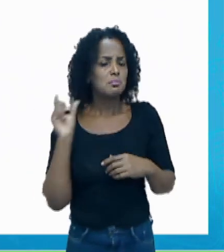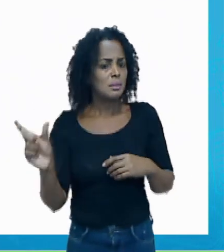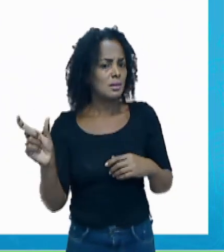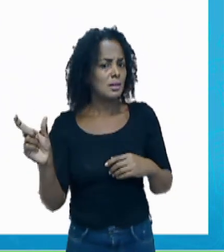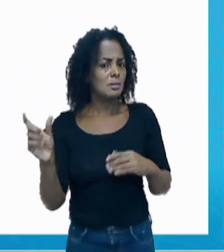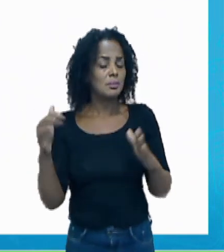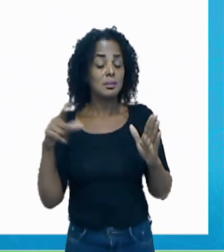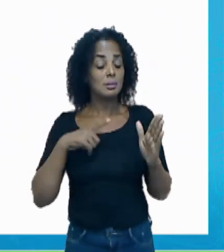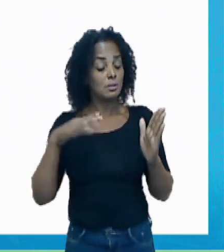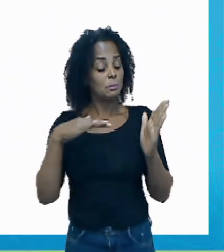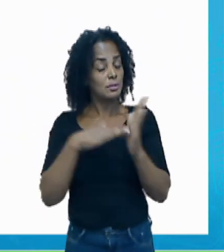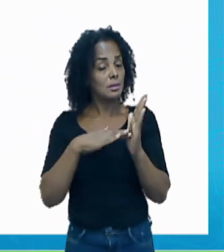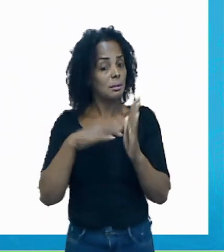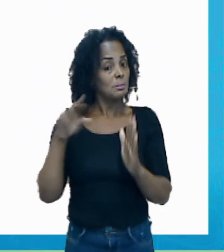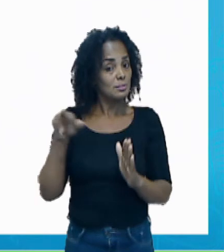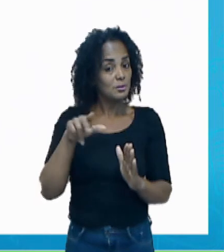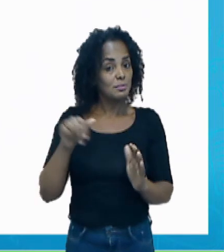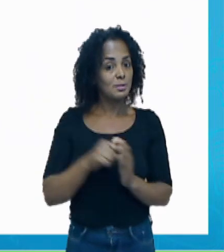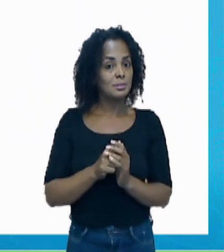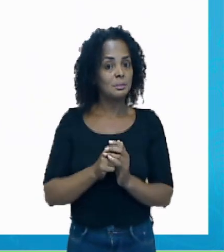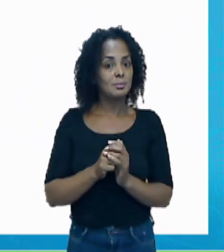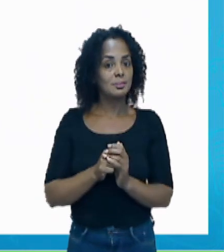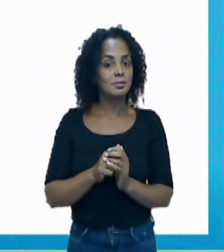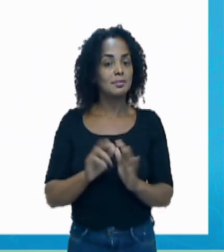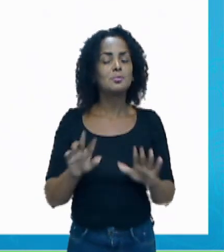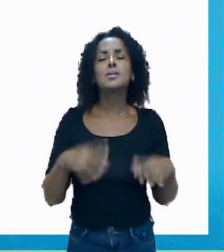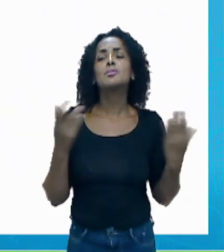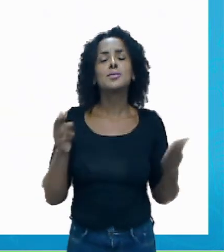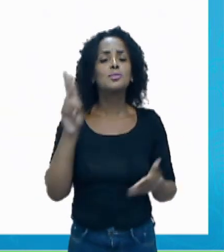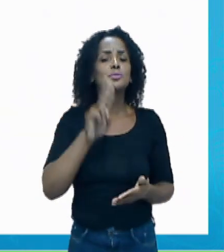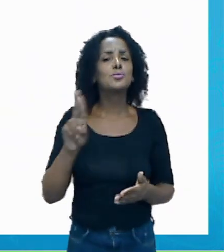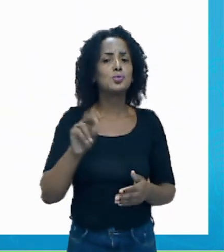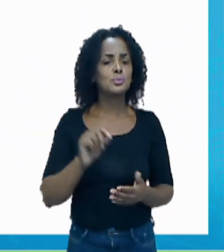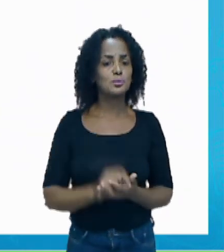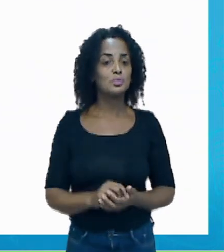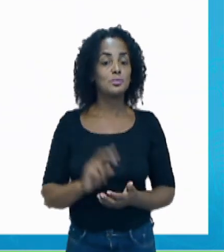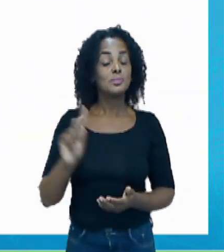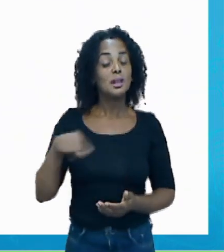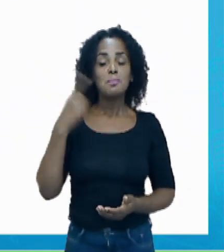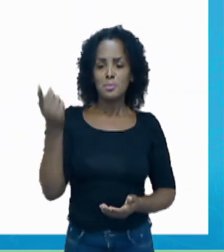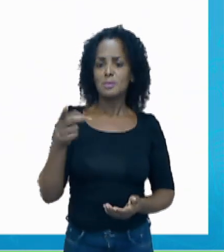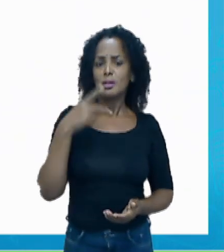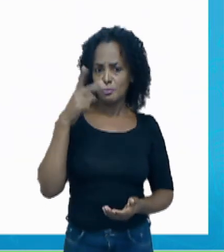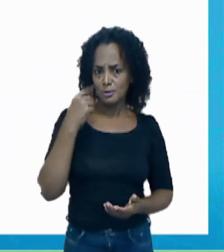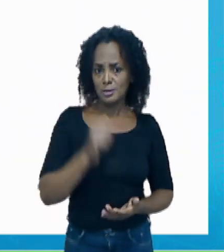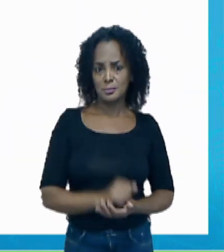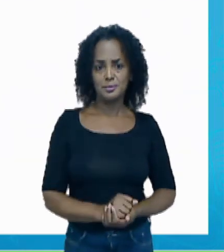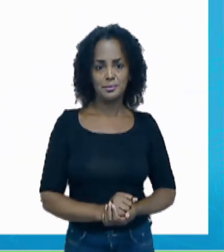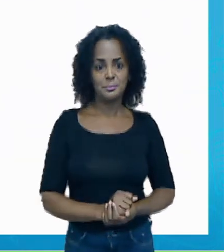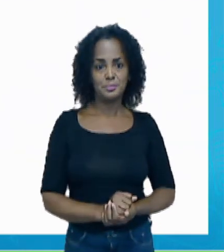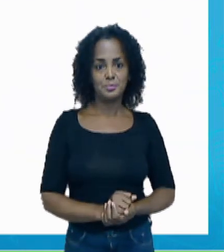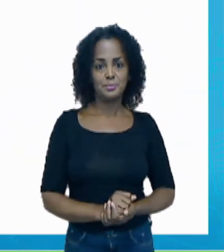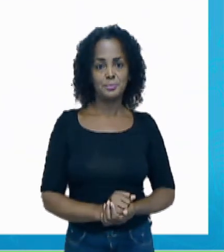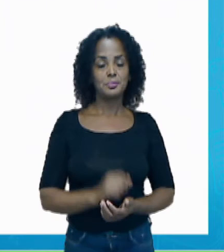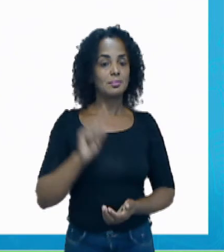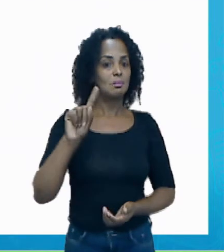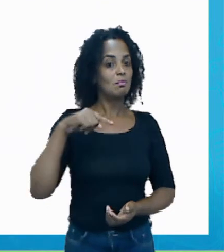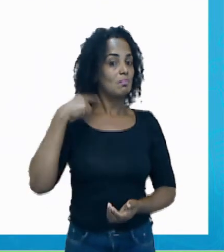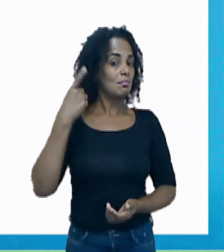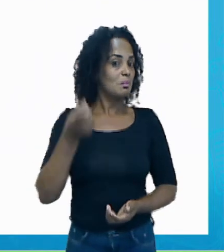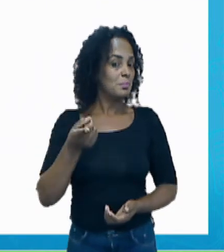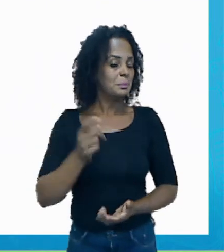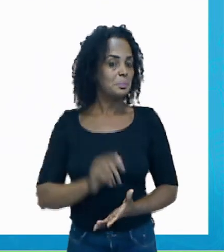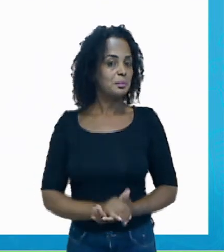final igualzinho. Você leu? Qual estratégia? Depois você vai contar para mim. Vamos lá para a nossa próxima questão.